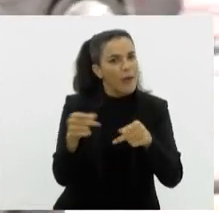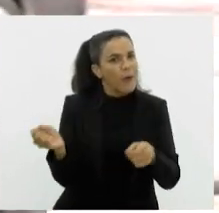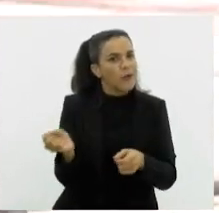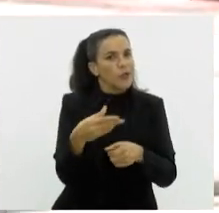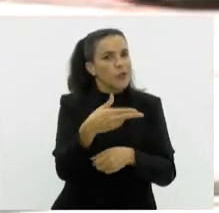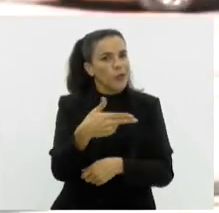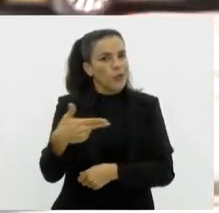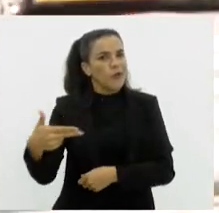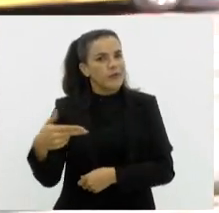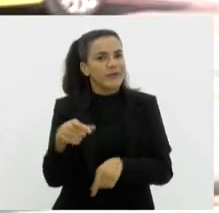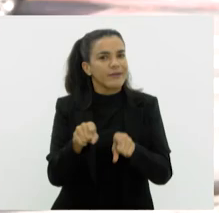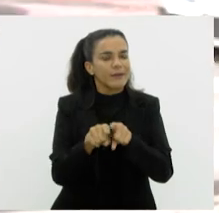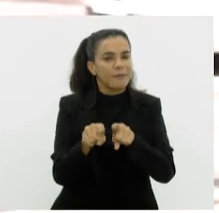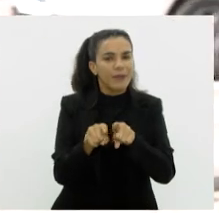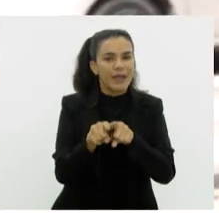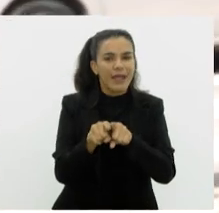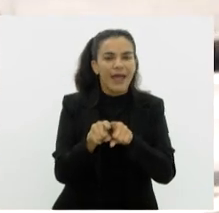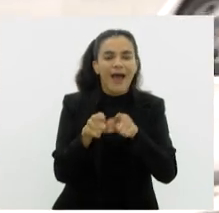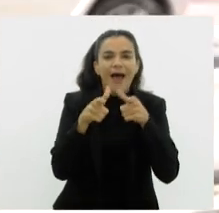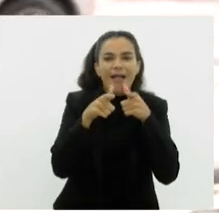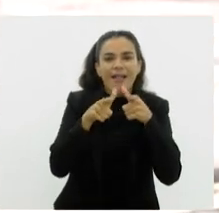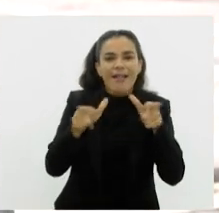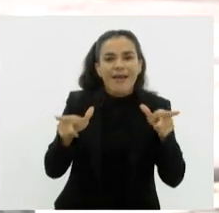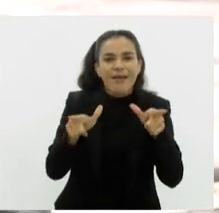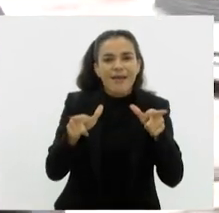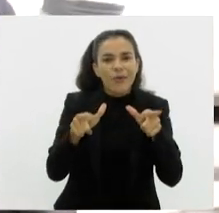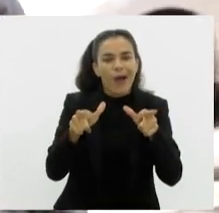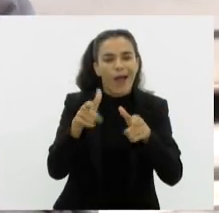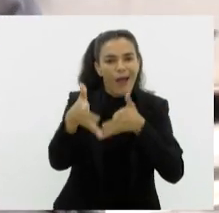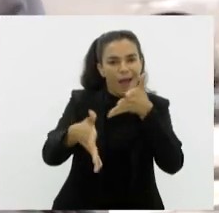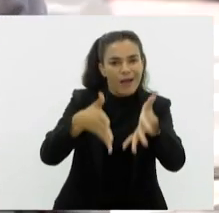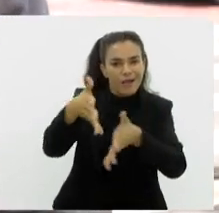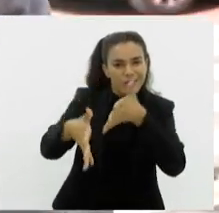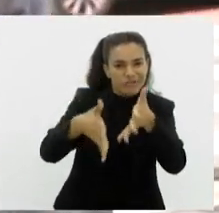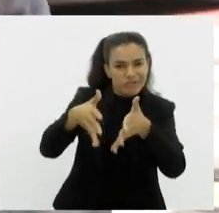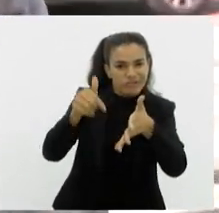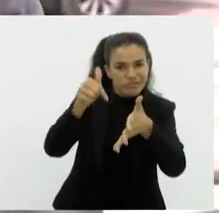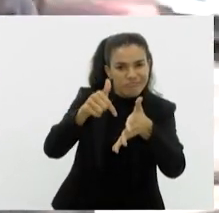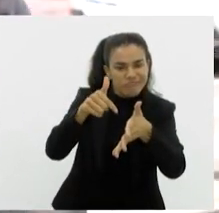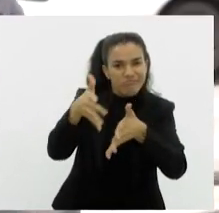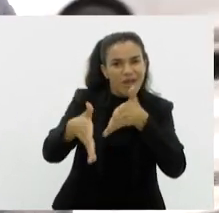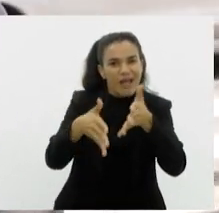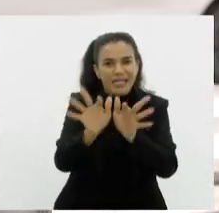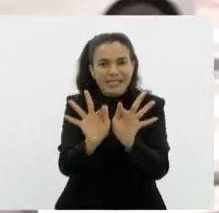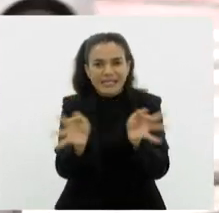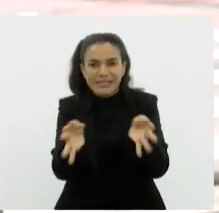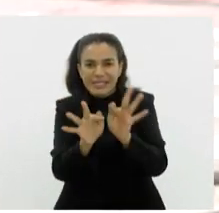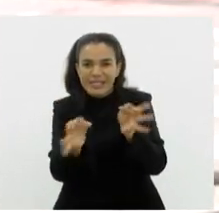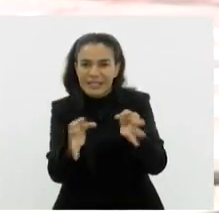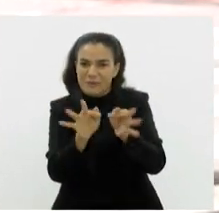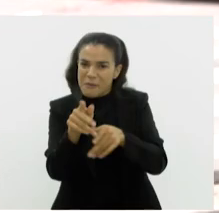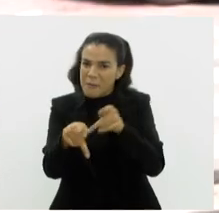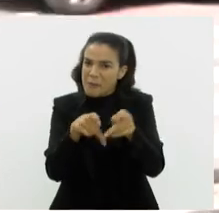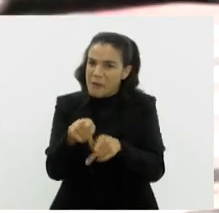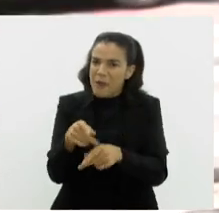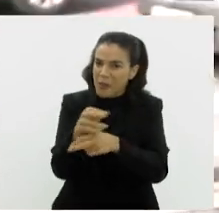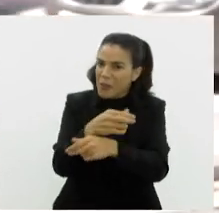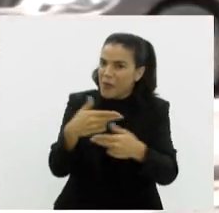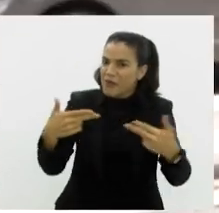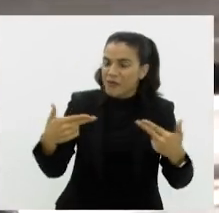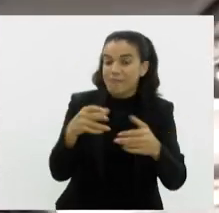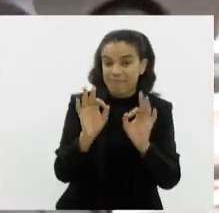no portal também a linguagem de sinais. E também uma linguagem mais simples para a população. Isso também é uma novidade?